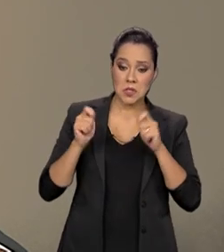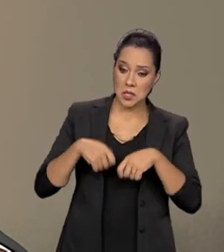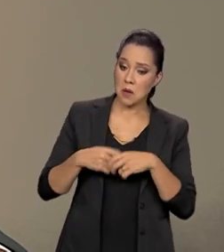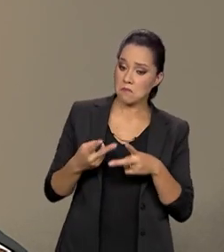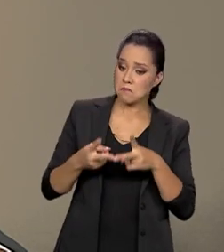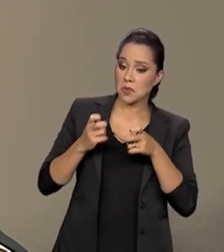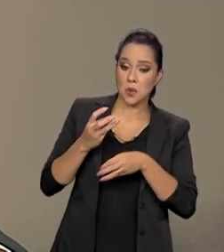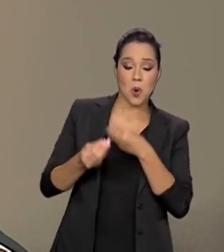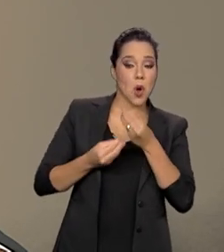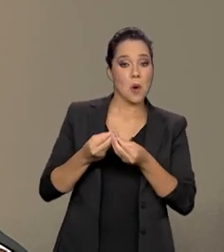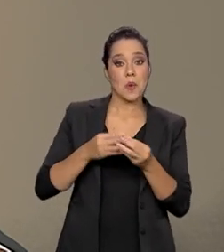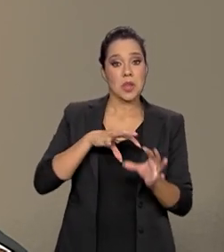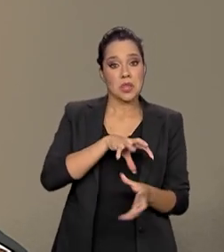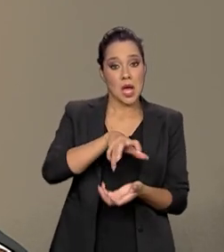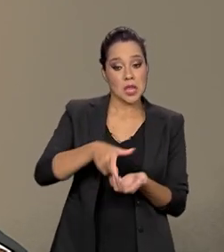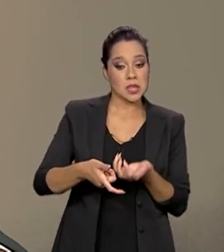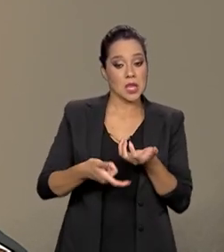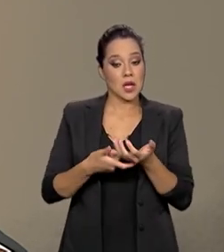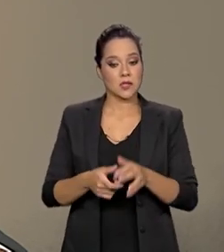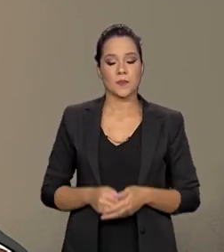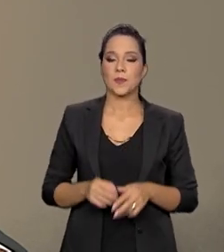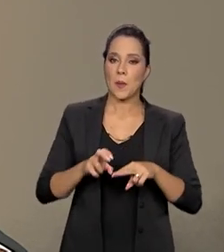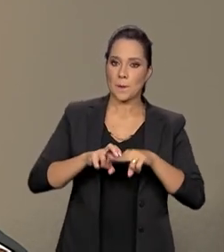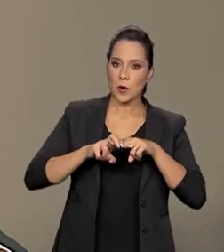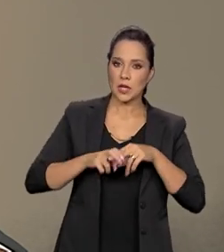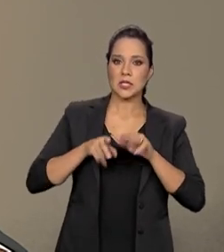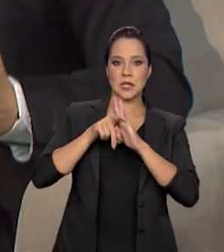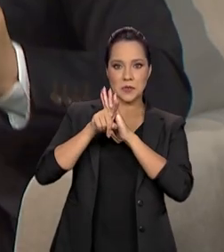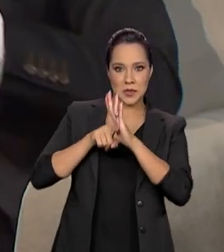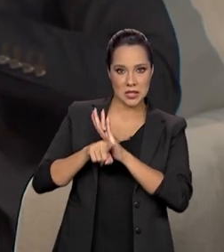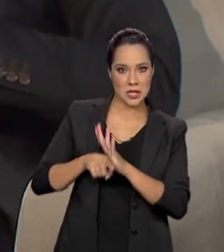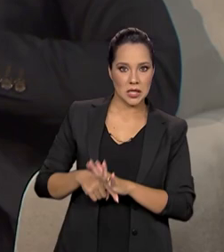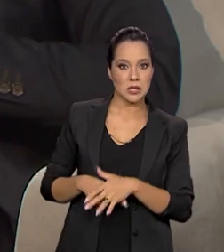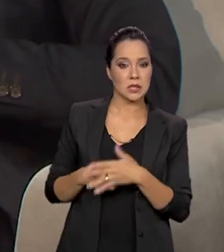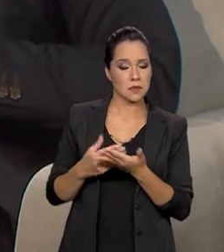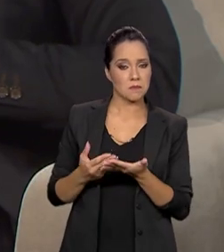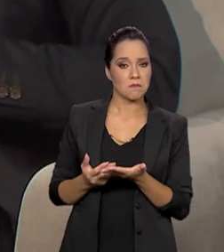a partir da Antártica. É por isso que as pesquisas antárticas,